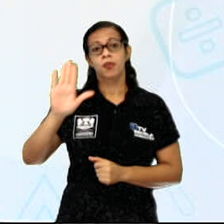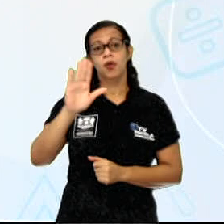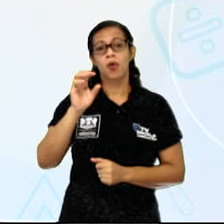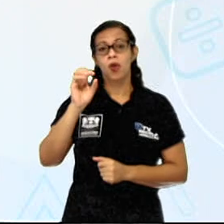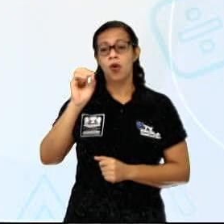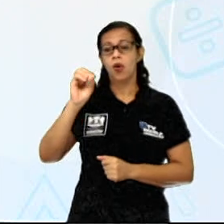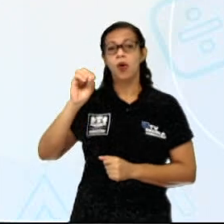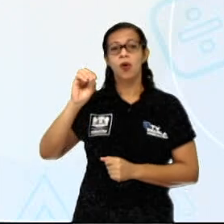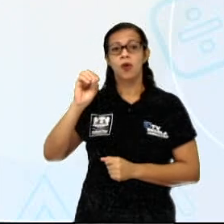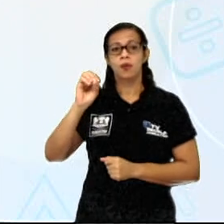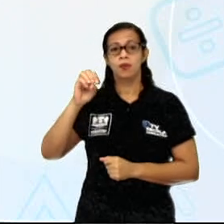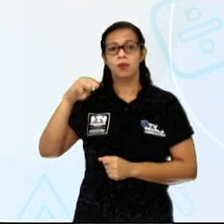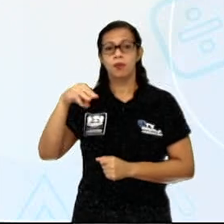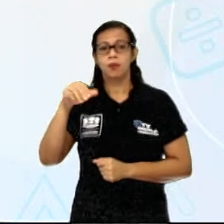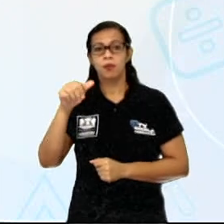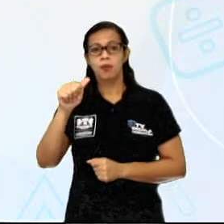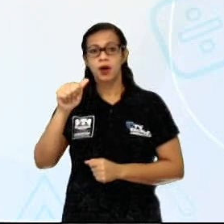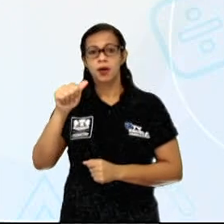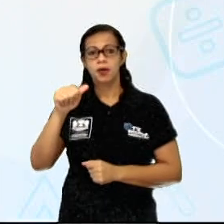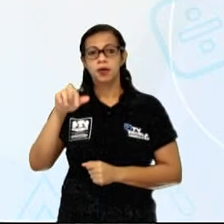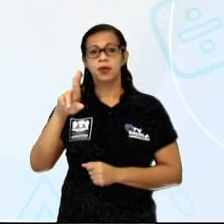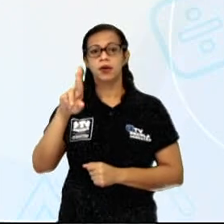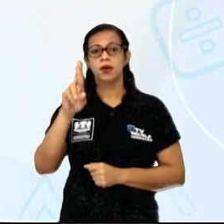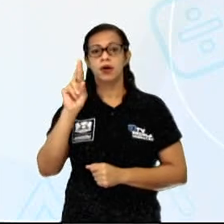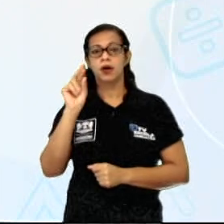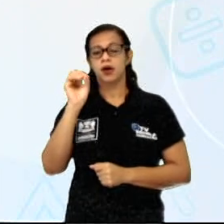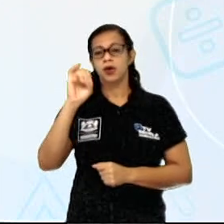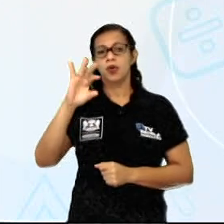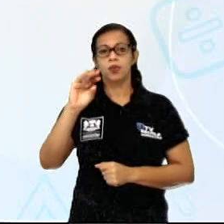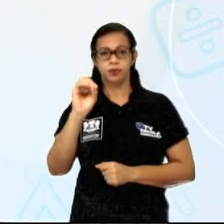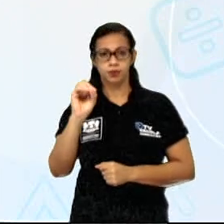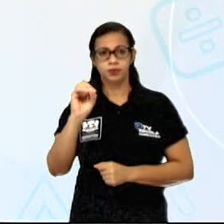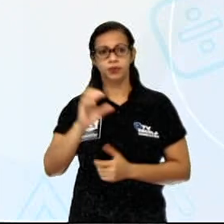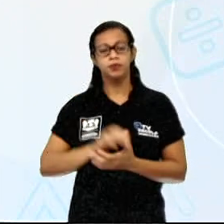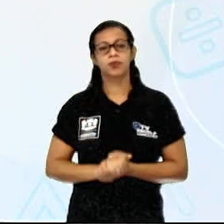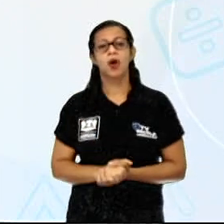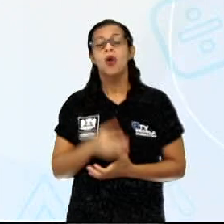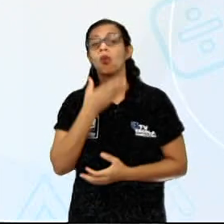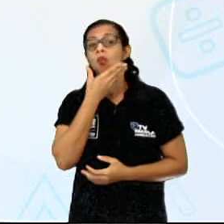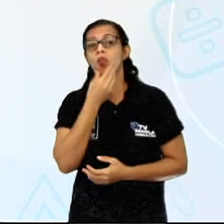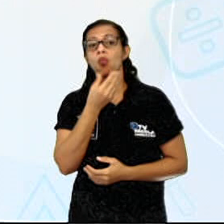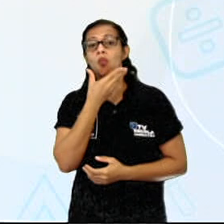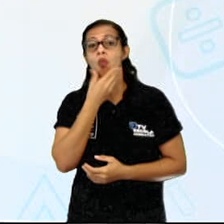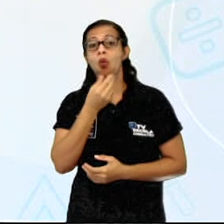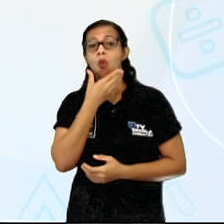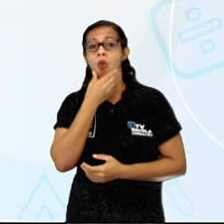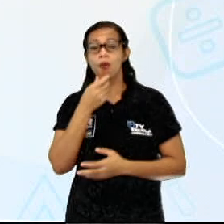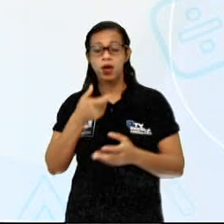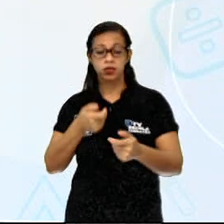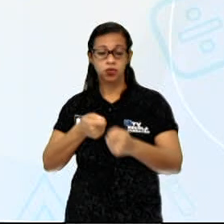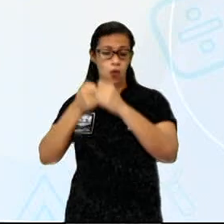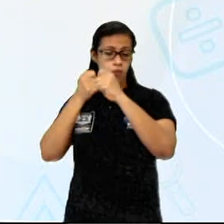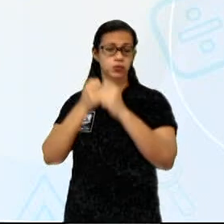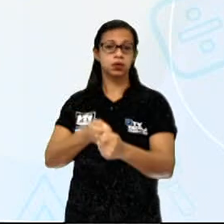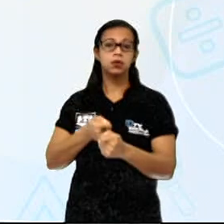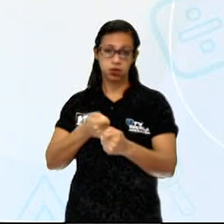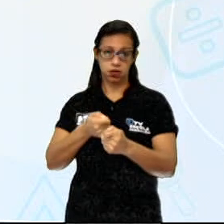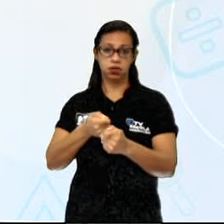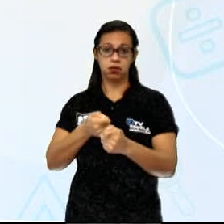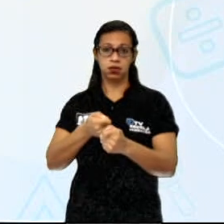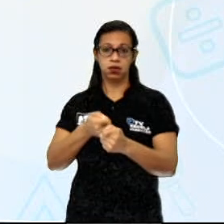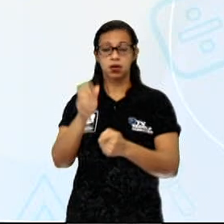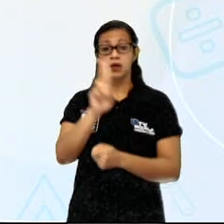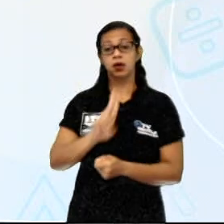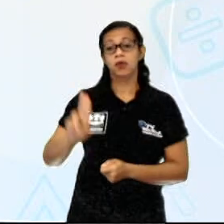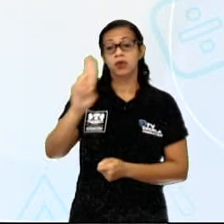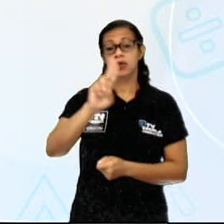provavelmente com pressa, ele está a passos largos, segurando uma picareta, que é um instrumento muito utilizado nas demolições.